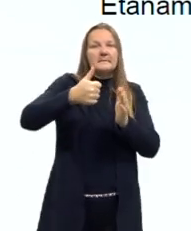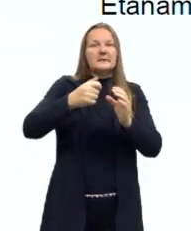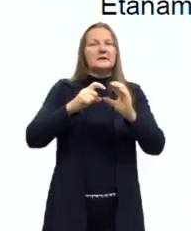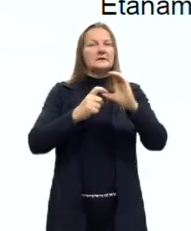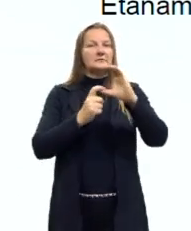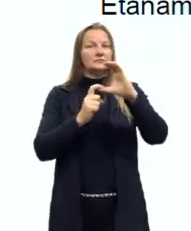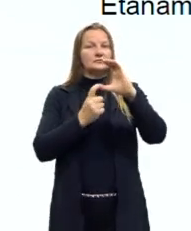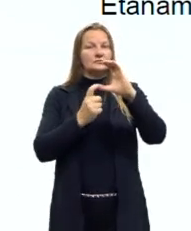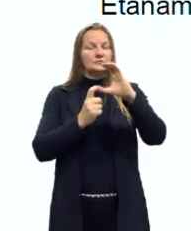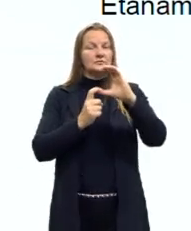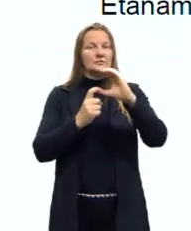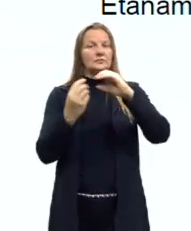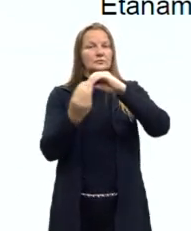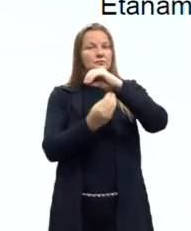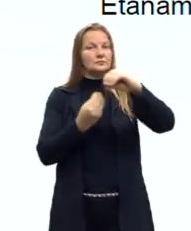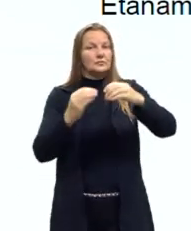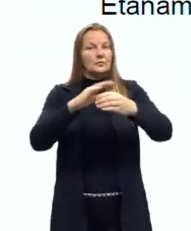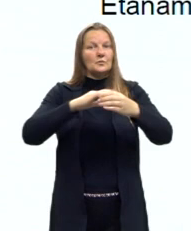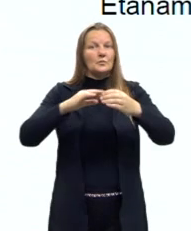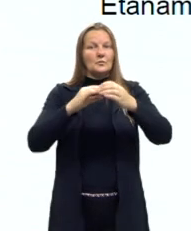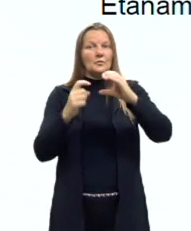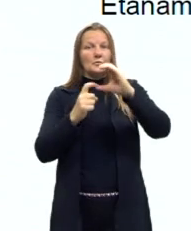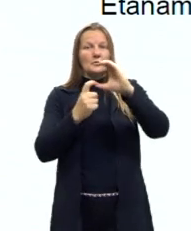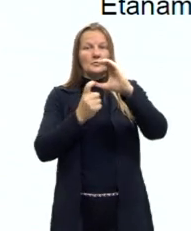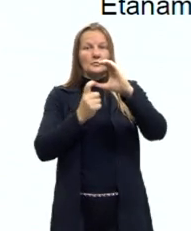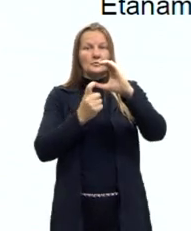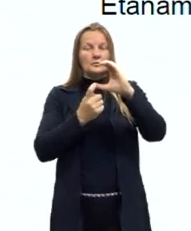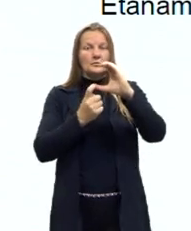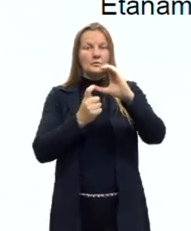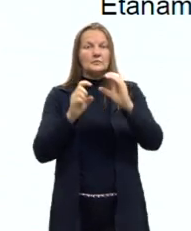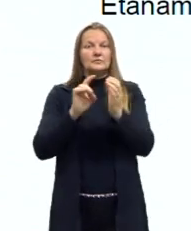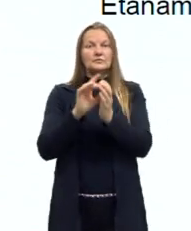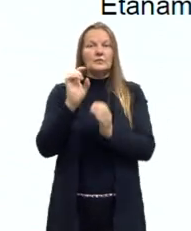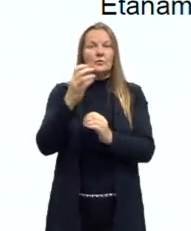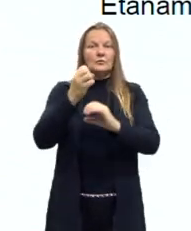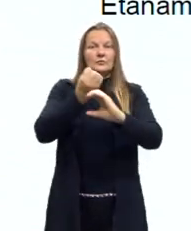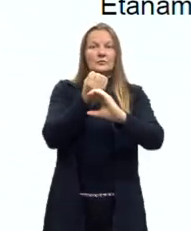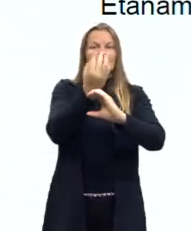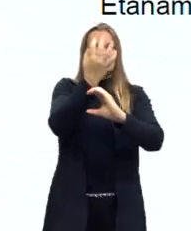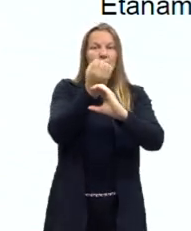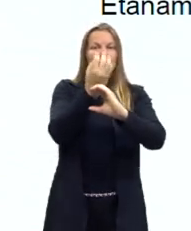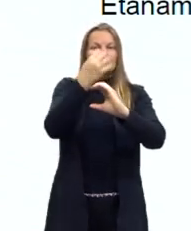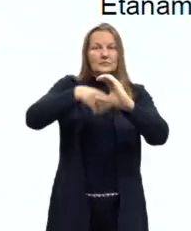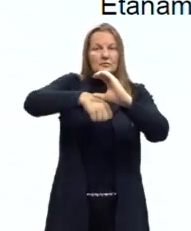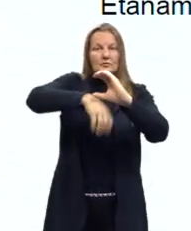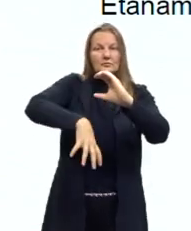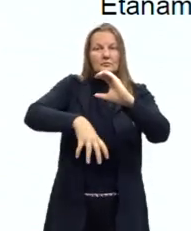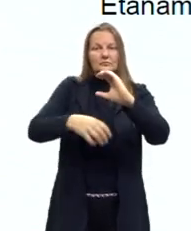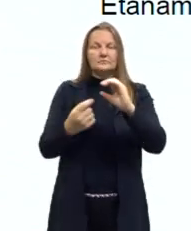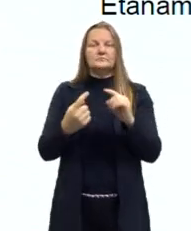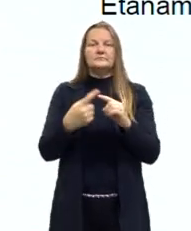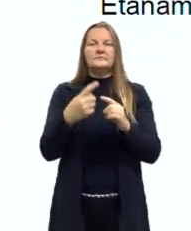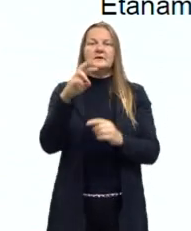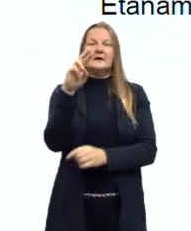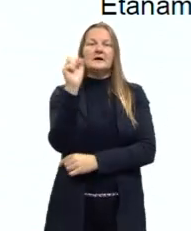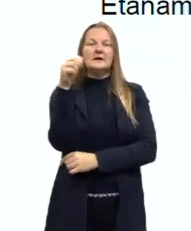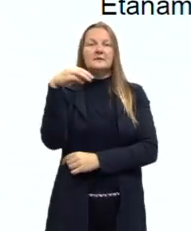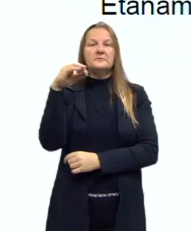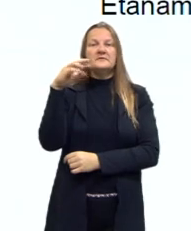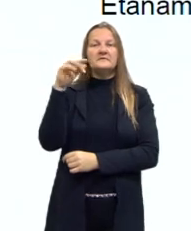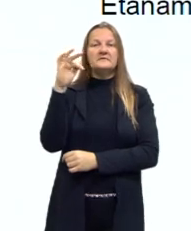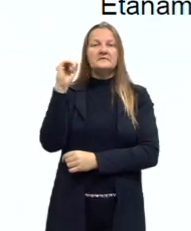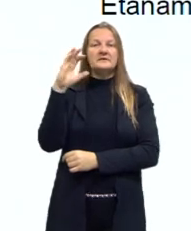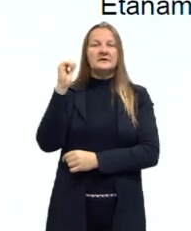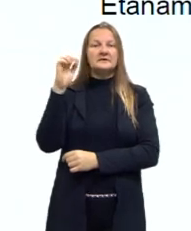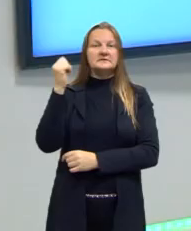carbônica homogênea. Ele apresenta na forma de ramificação, como se fosse uma ramificação. Então, a nomenclatura dela